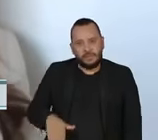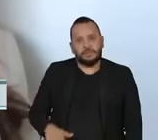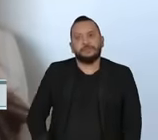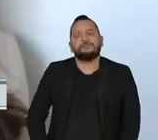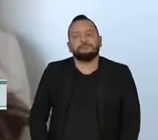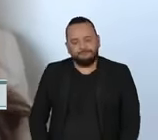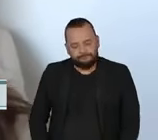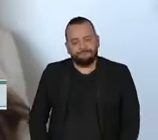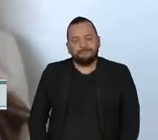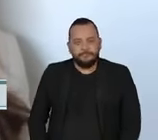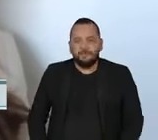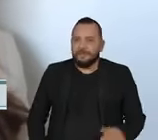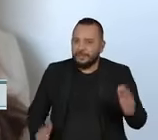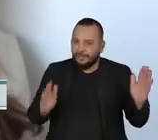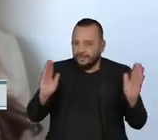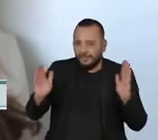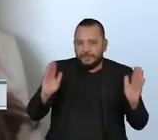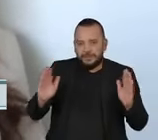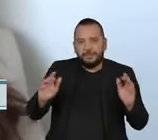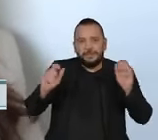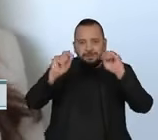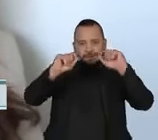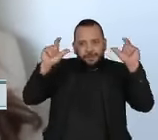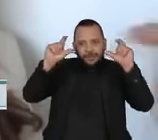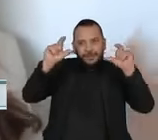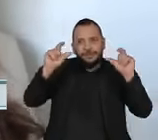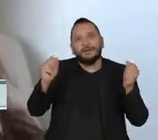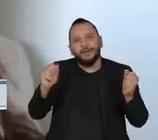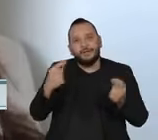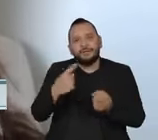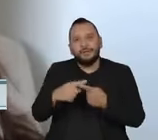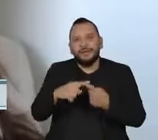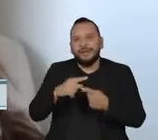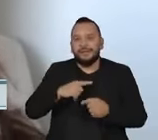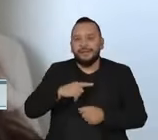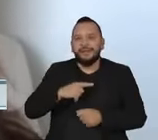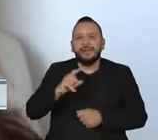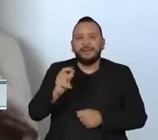período é o período de maior atenção pela umidade mais baixa.